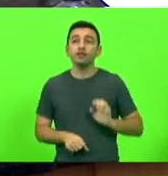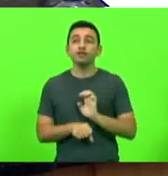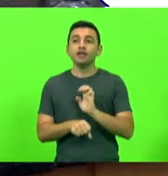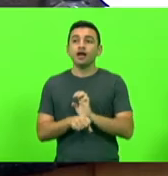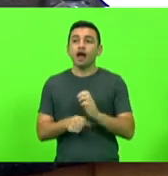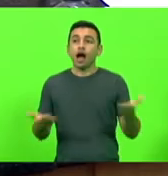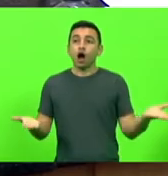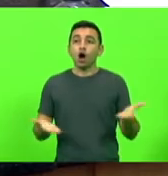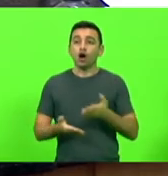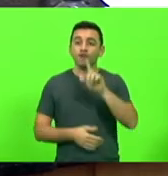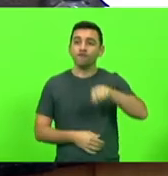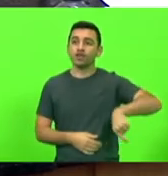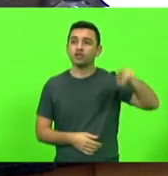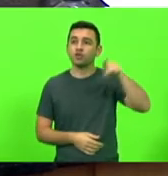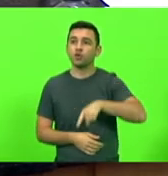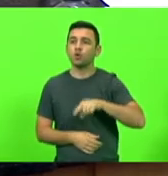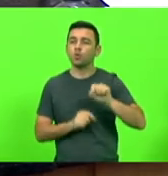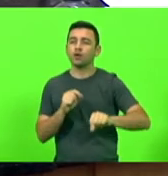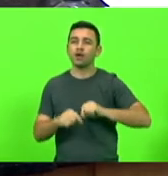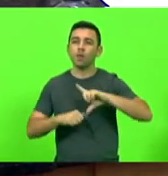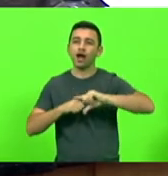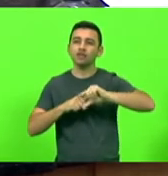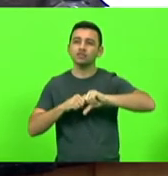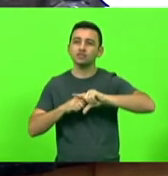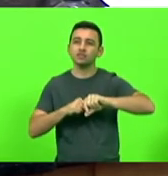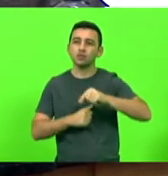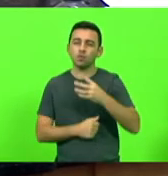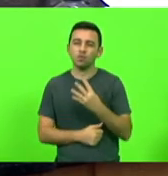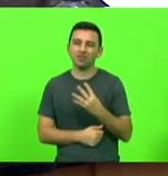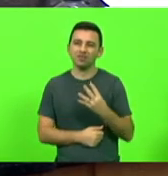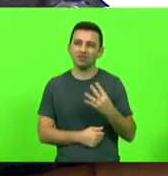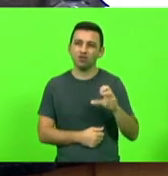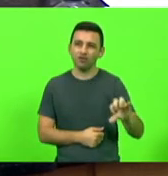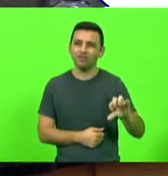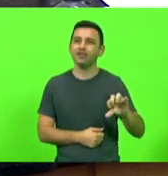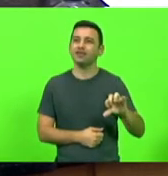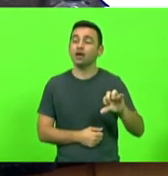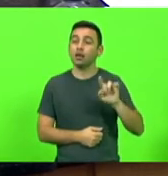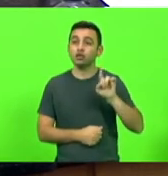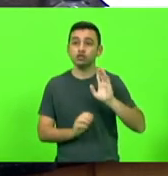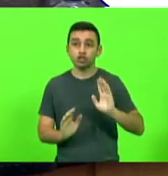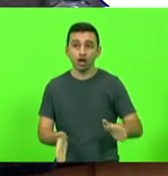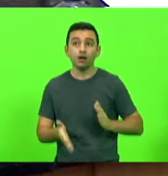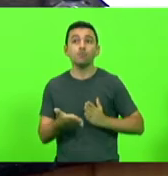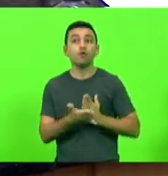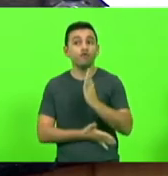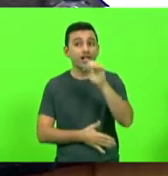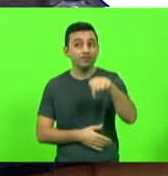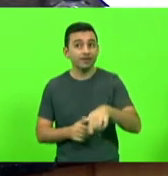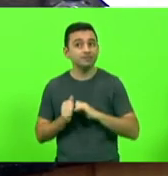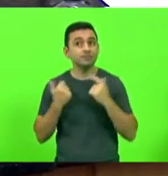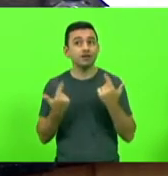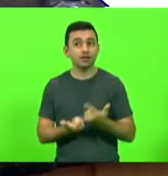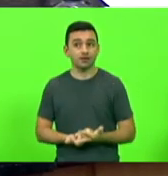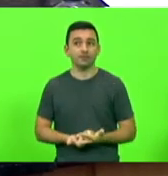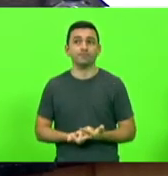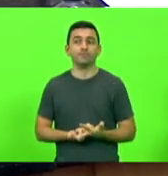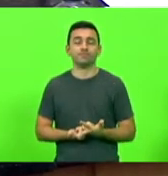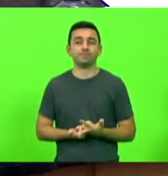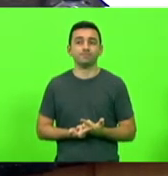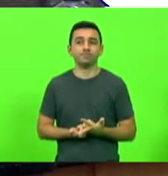o projeto, um artigo do projeto 449, aprovado nessa casa, que